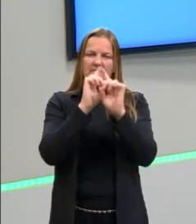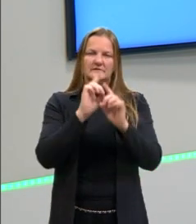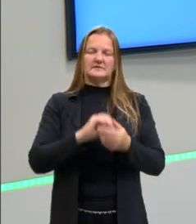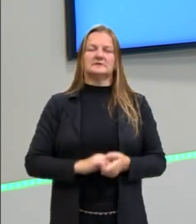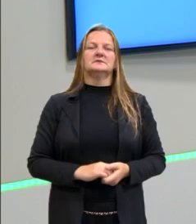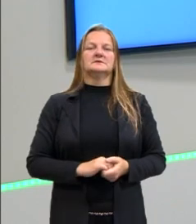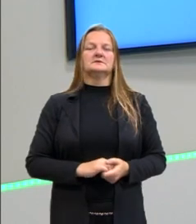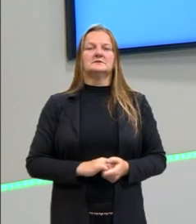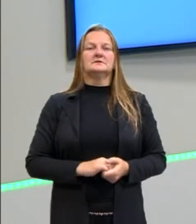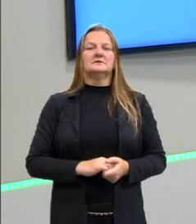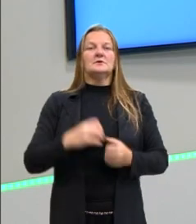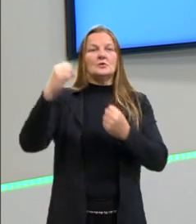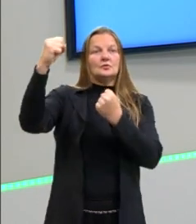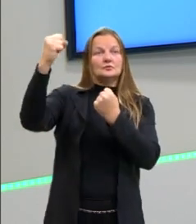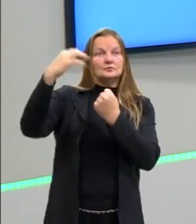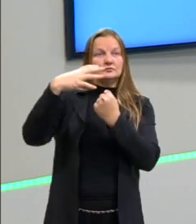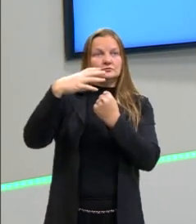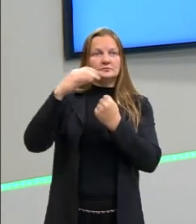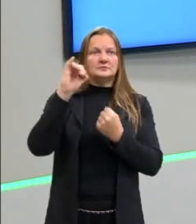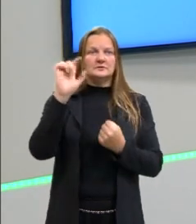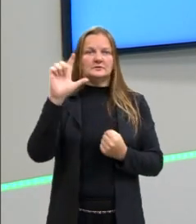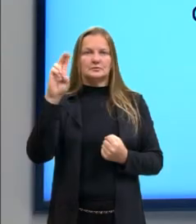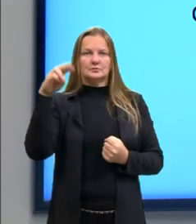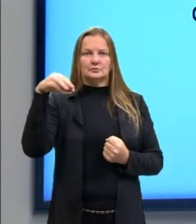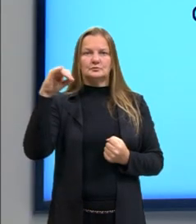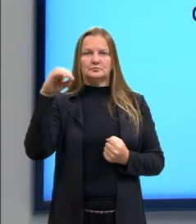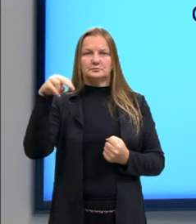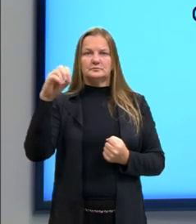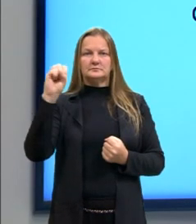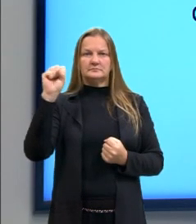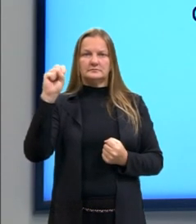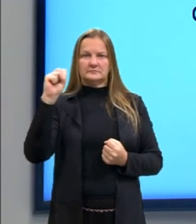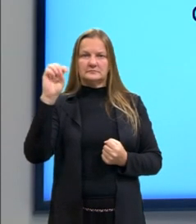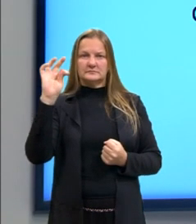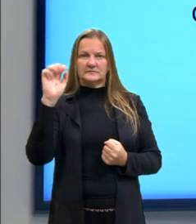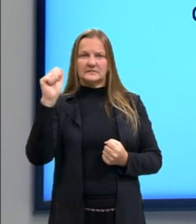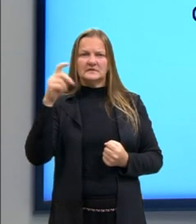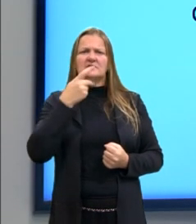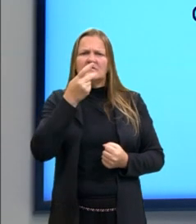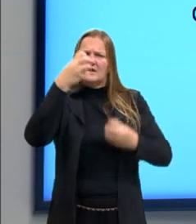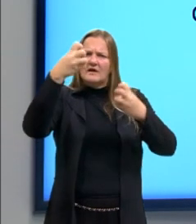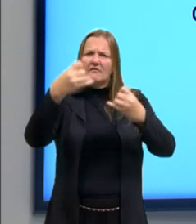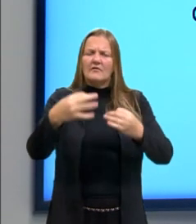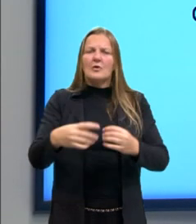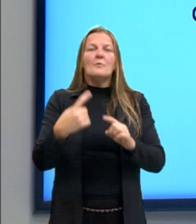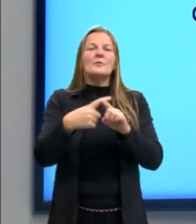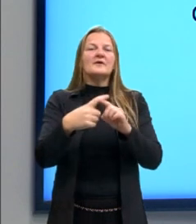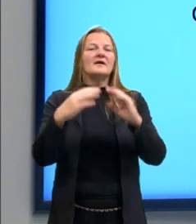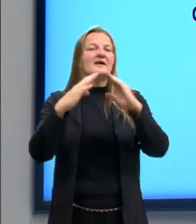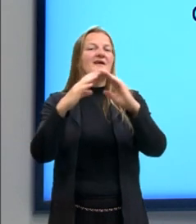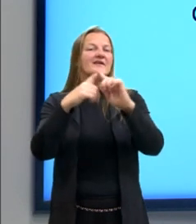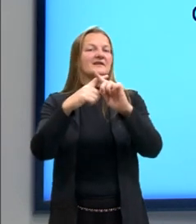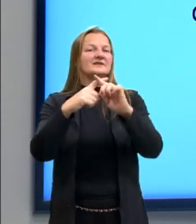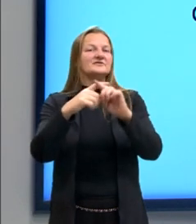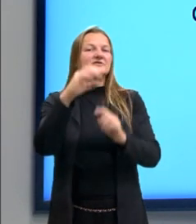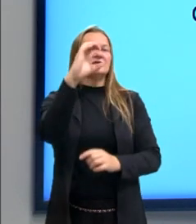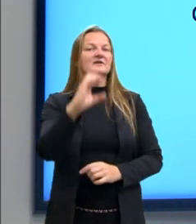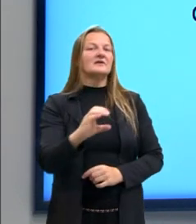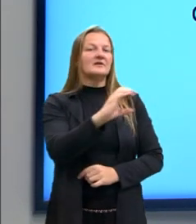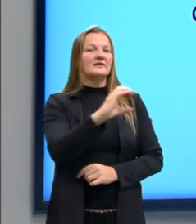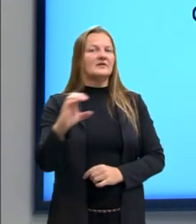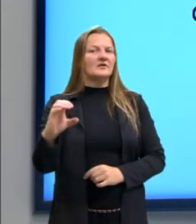E os iluministas falavam isso, que foi um período ruim, em grande parte porque a Igreja Católica tinha um controle